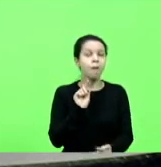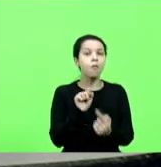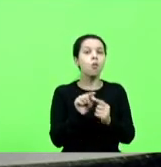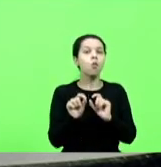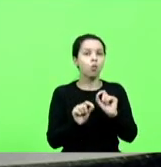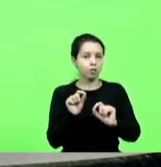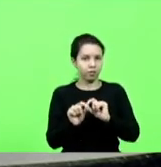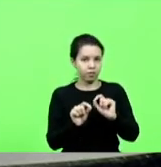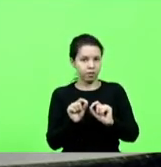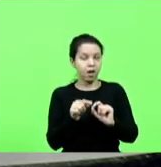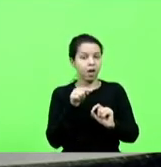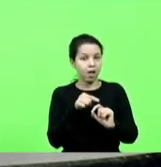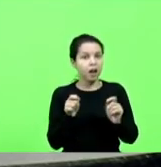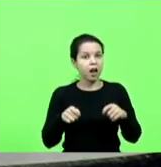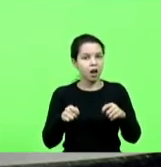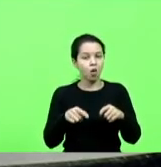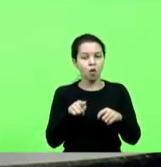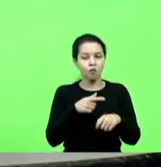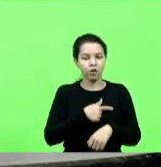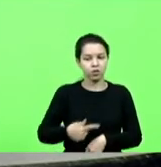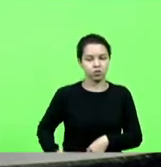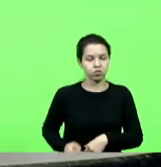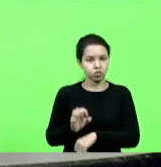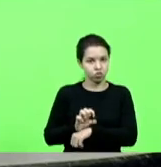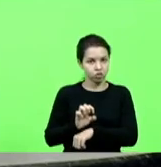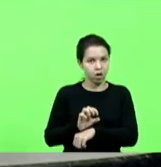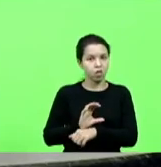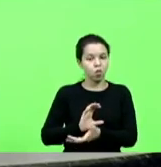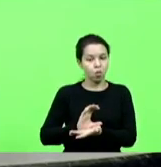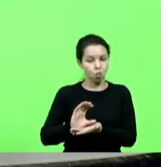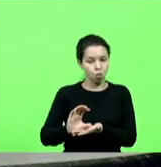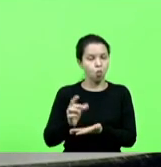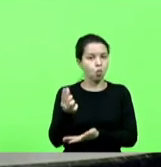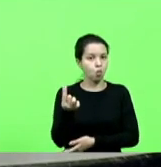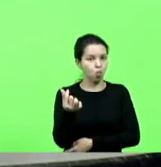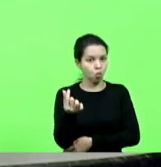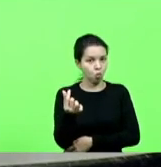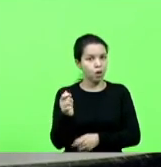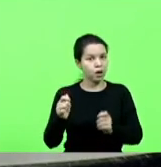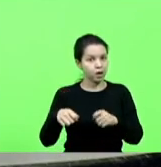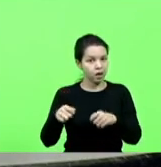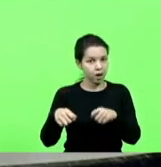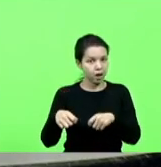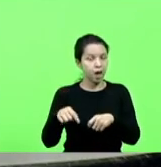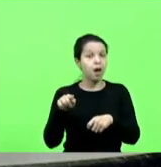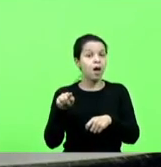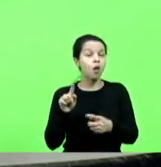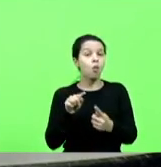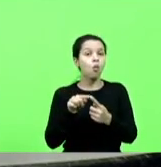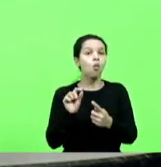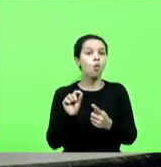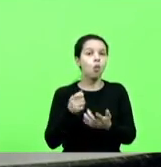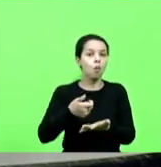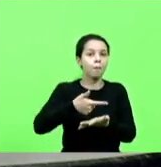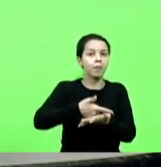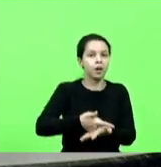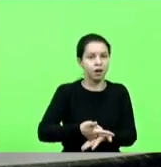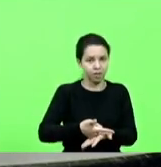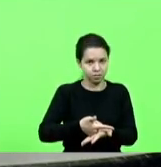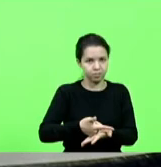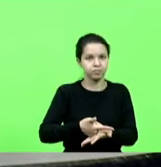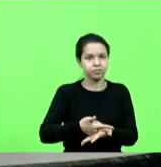Ele permite que o governo do Estado receba um valor, um recurso, para comprar, adquirir